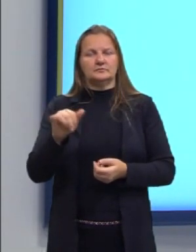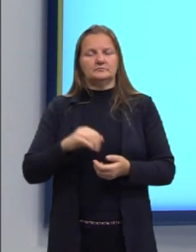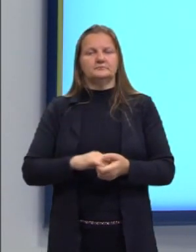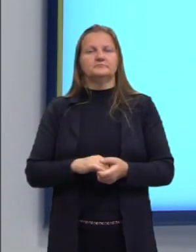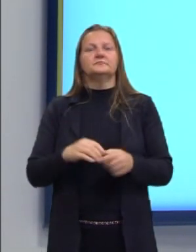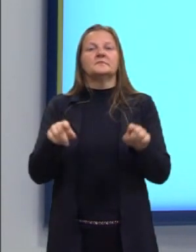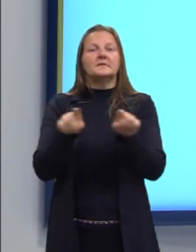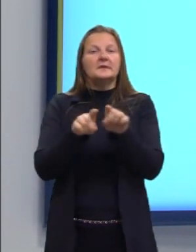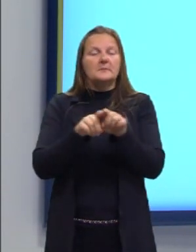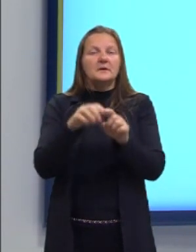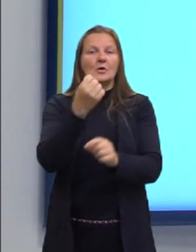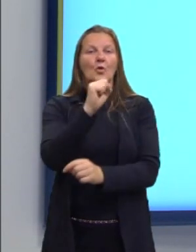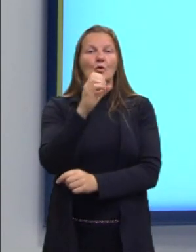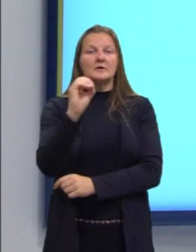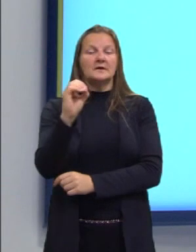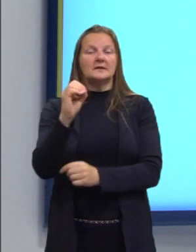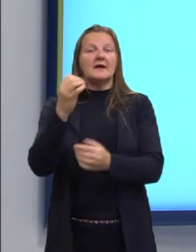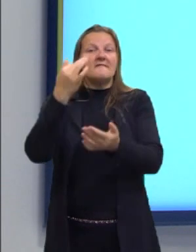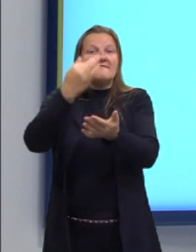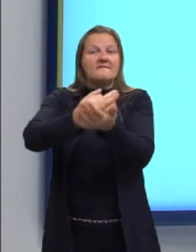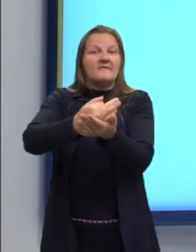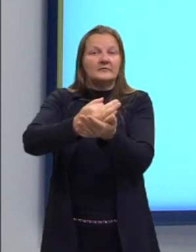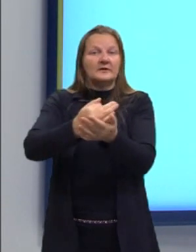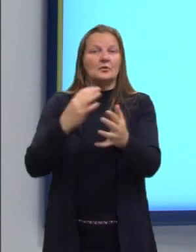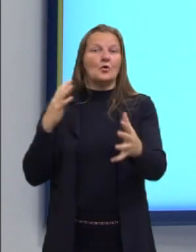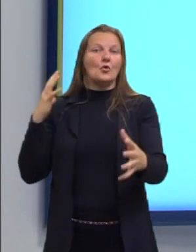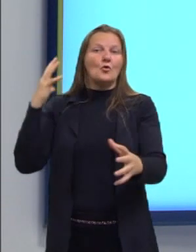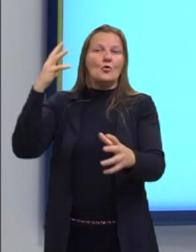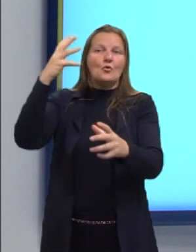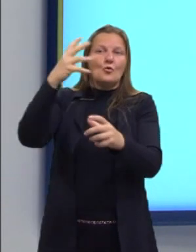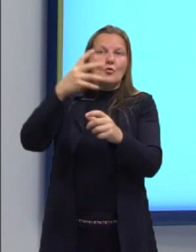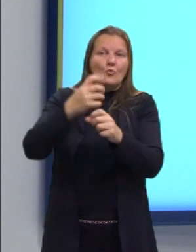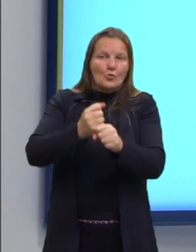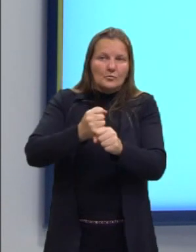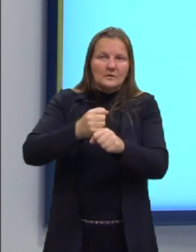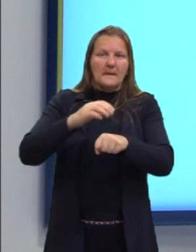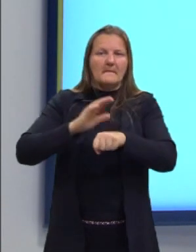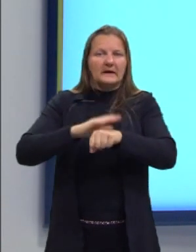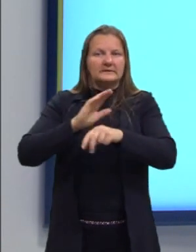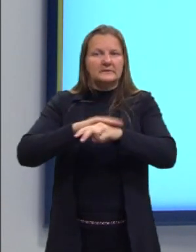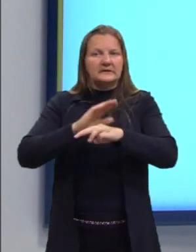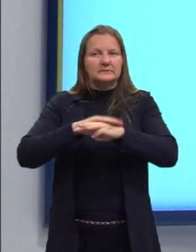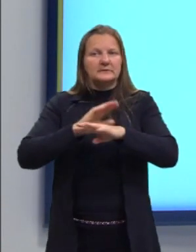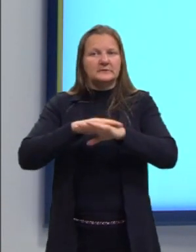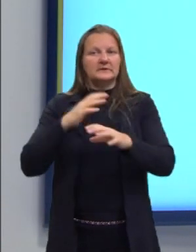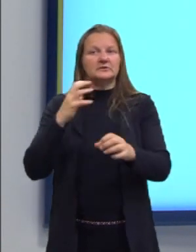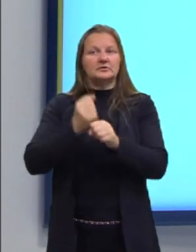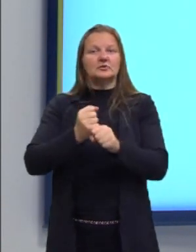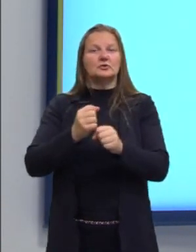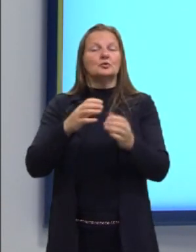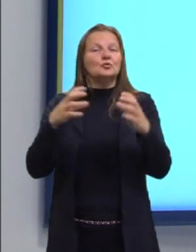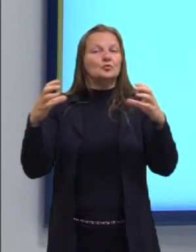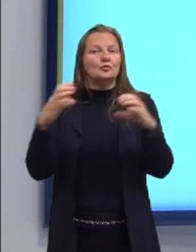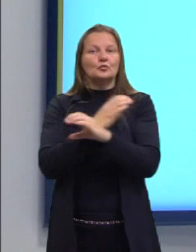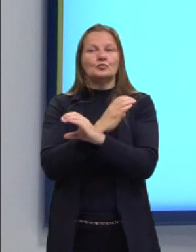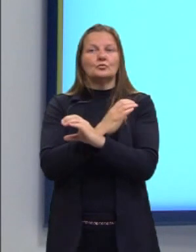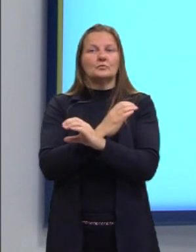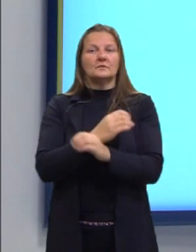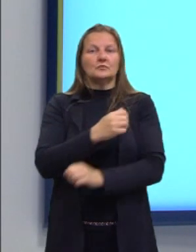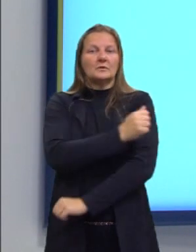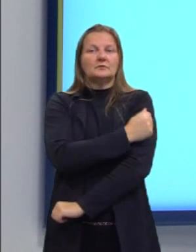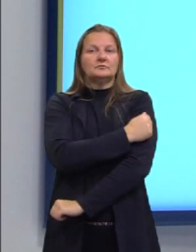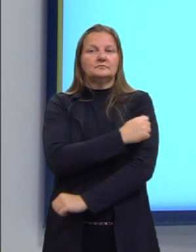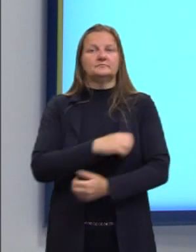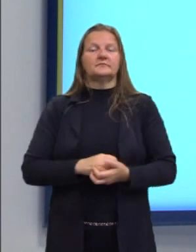e também os 80 que faltaram. Então, toda essa soma representa o total de alunos. E agora,